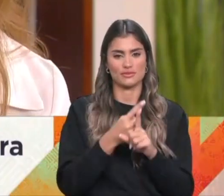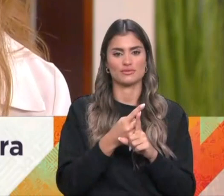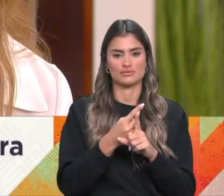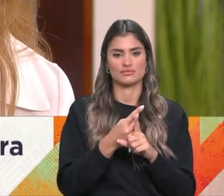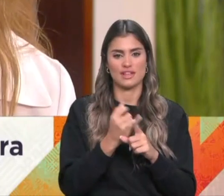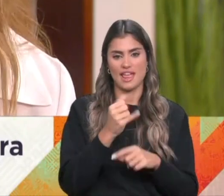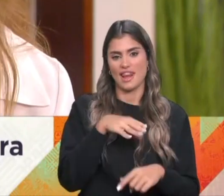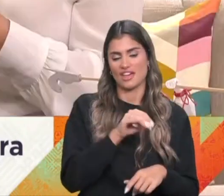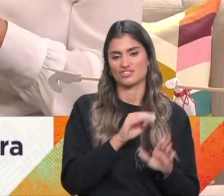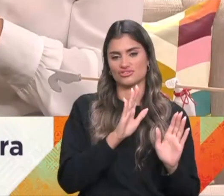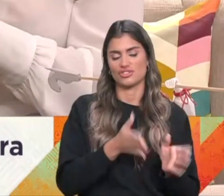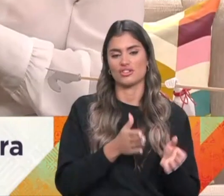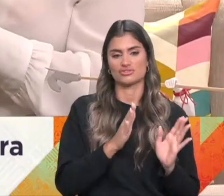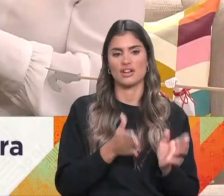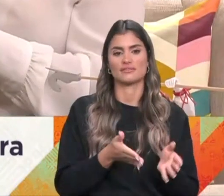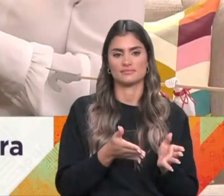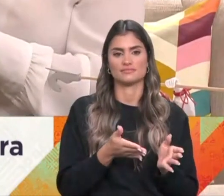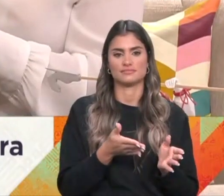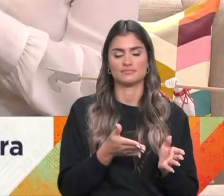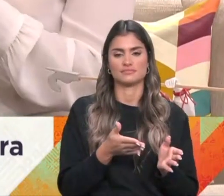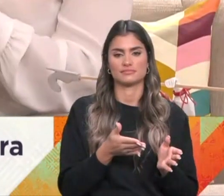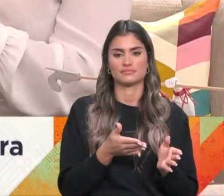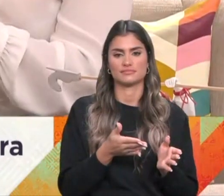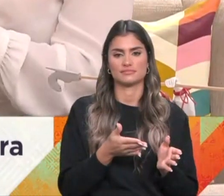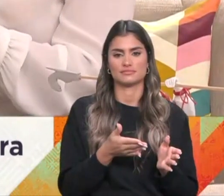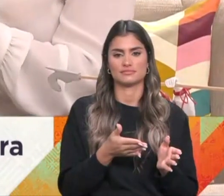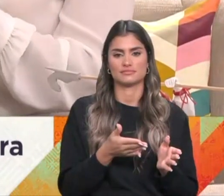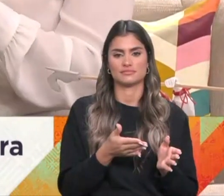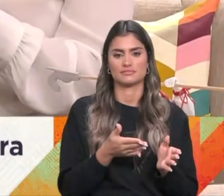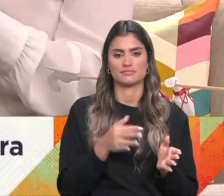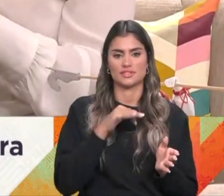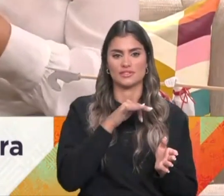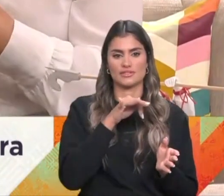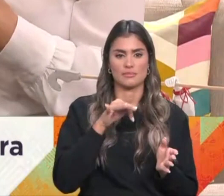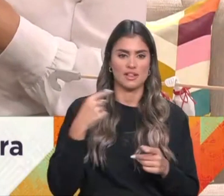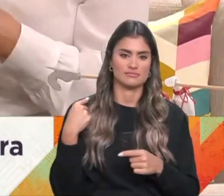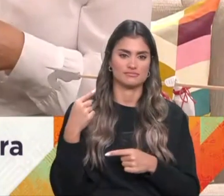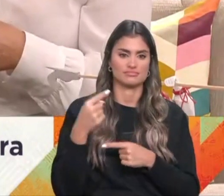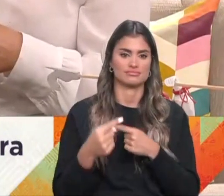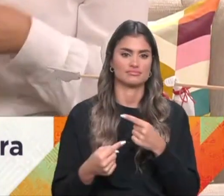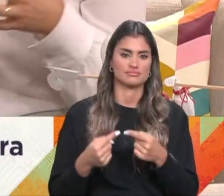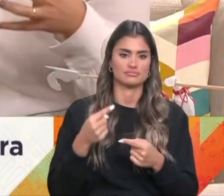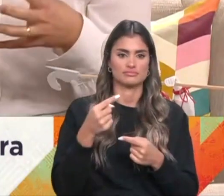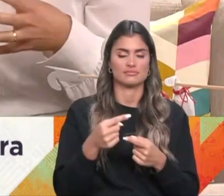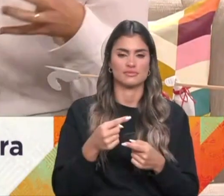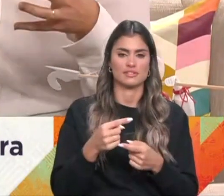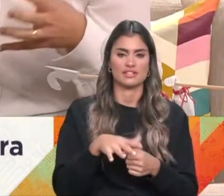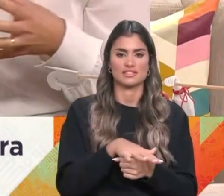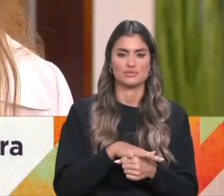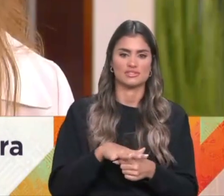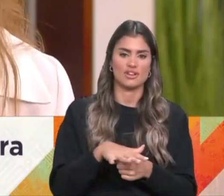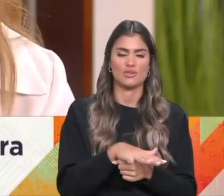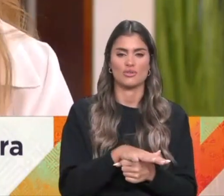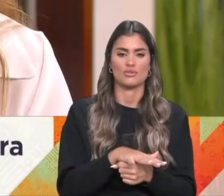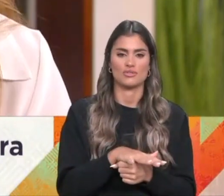Inês, que já vem de família. Portanto, nosso caso, nenhum dos dois, nem